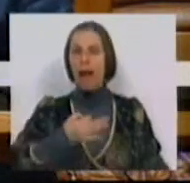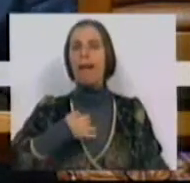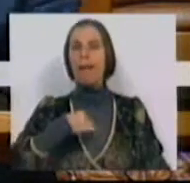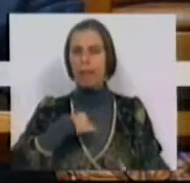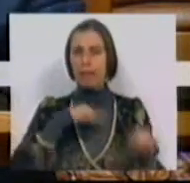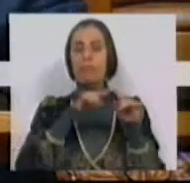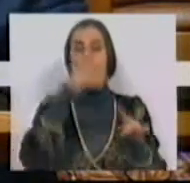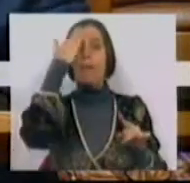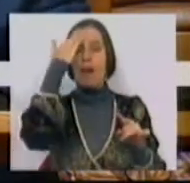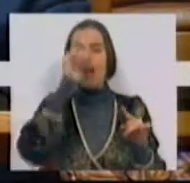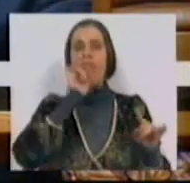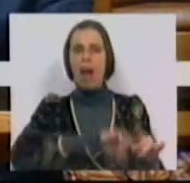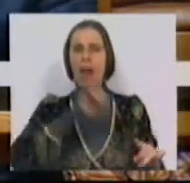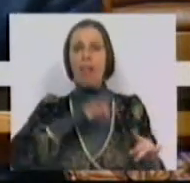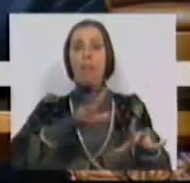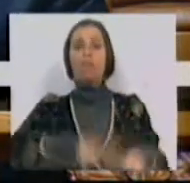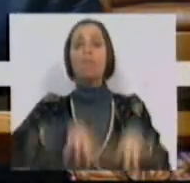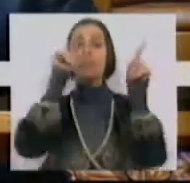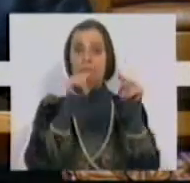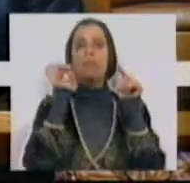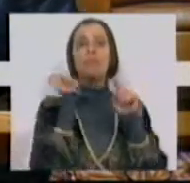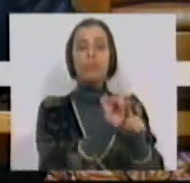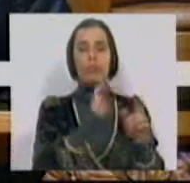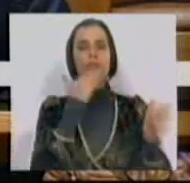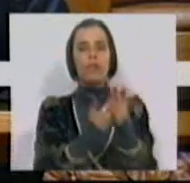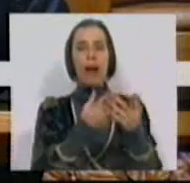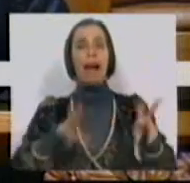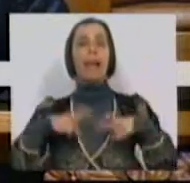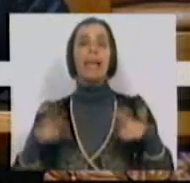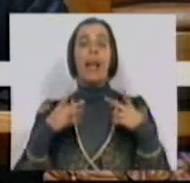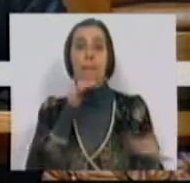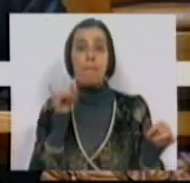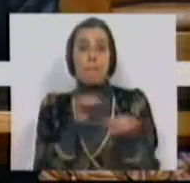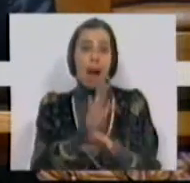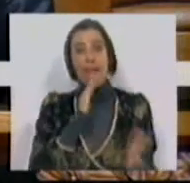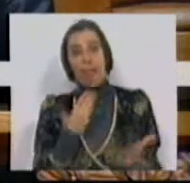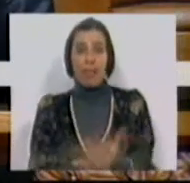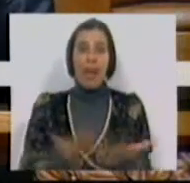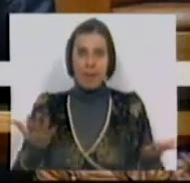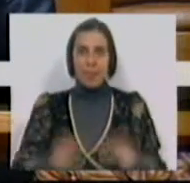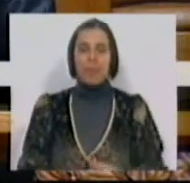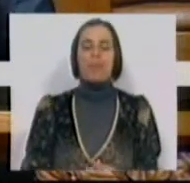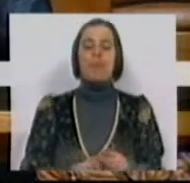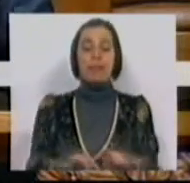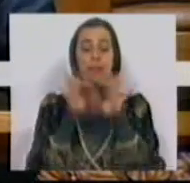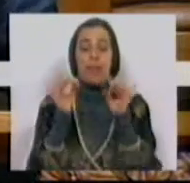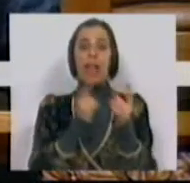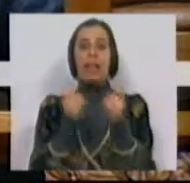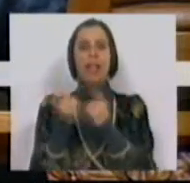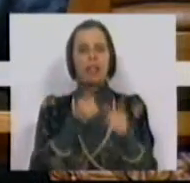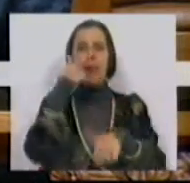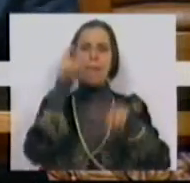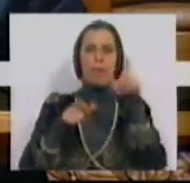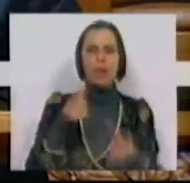do incalculável potencial de desenvolvimento e geração de riqueza que o mar constitui. A par do transporte de